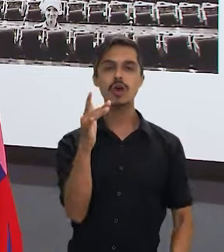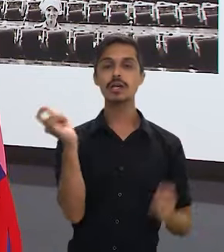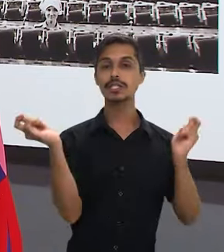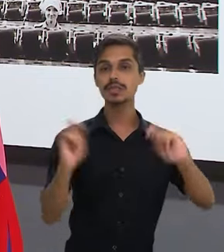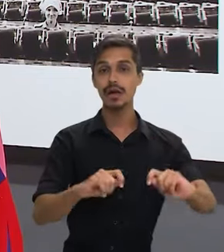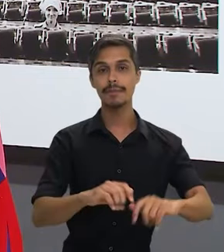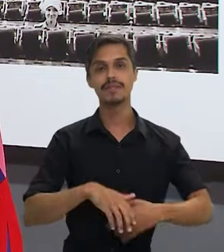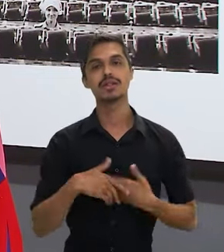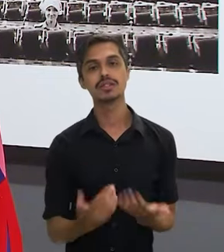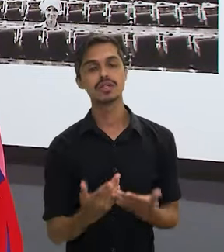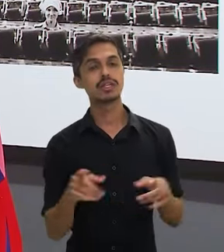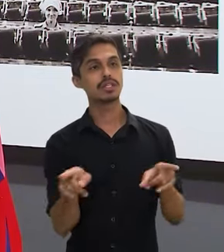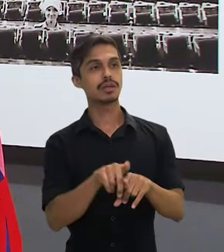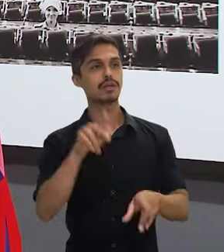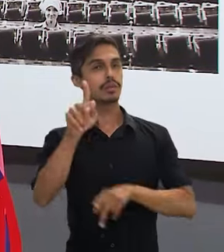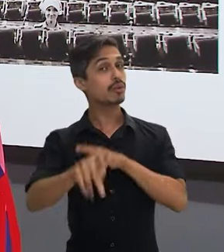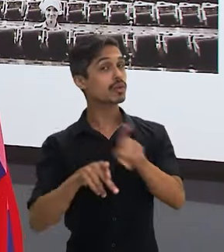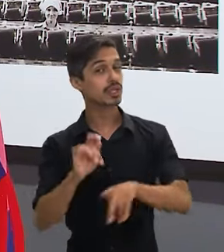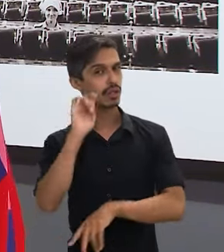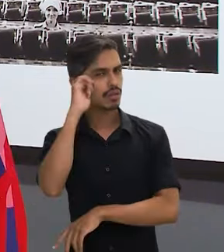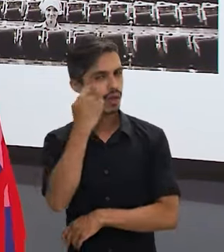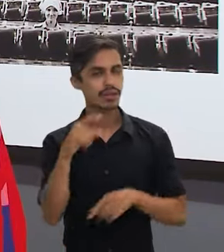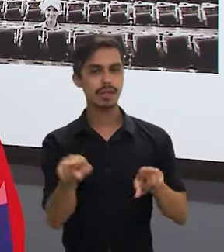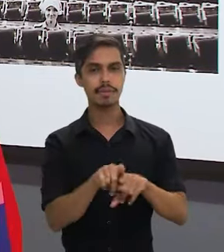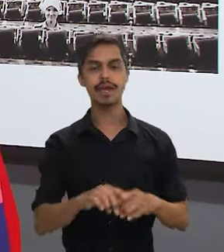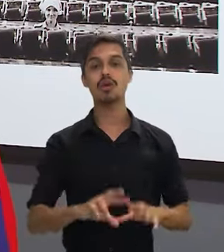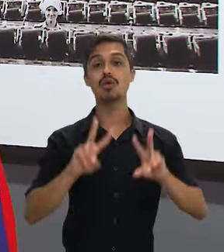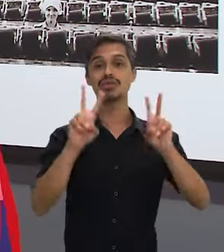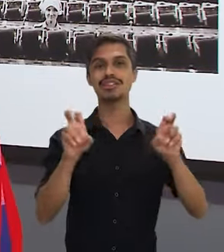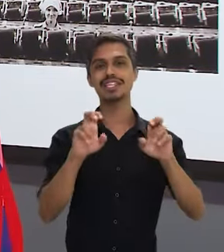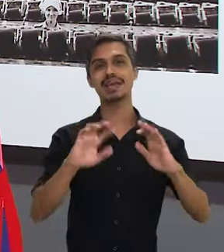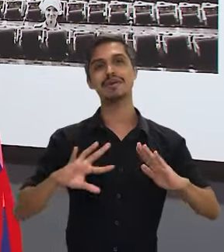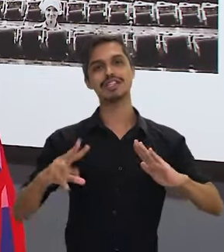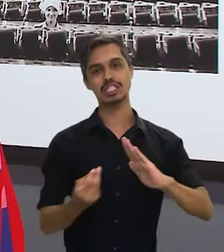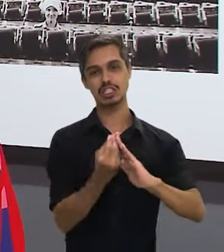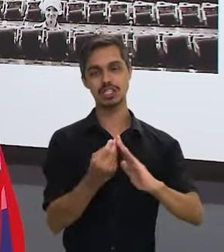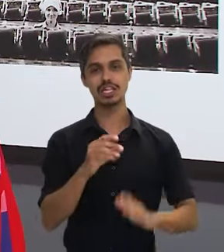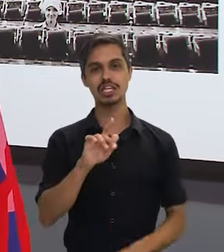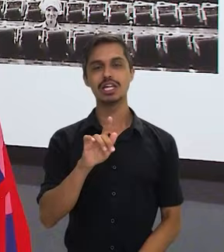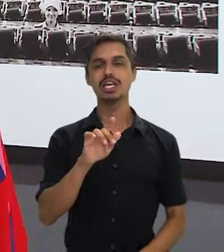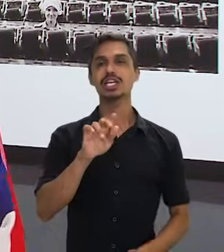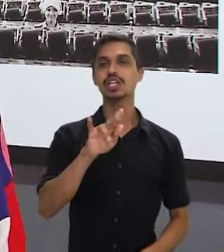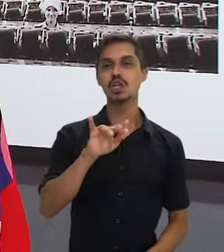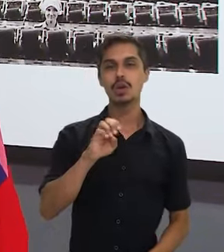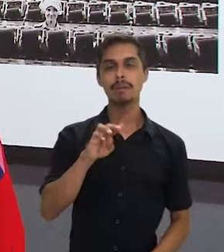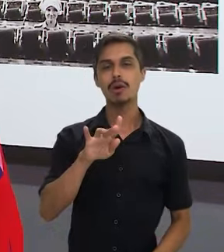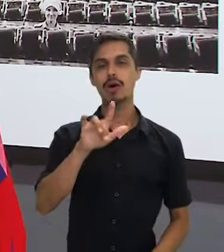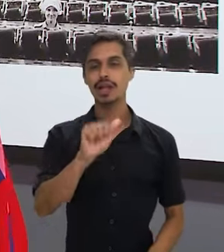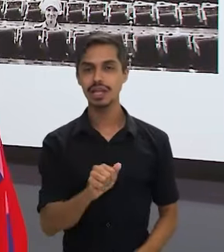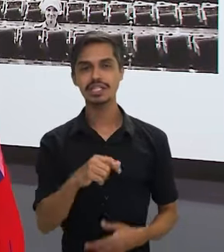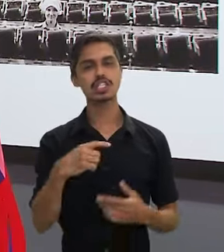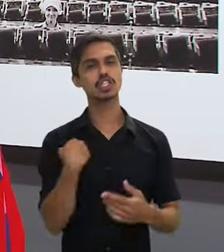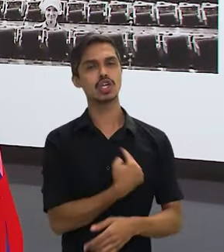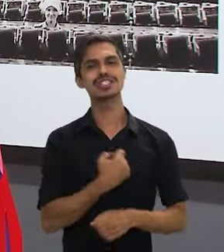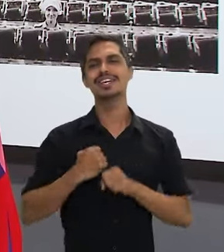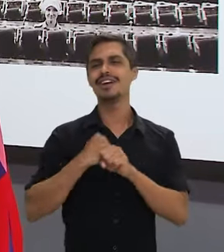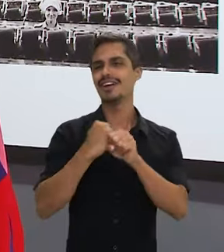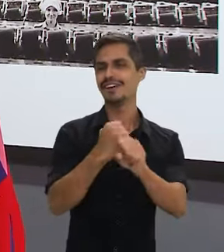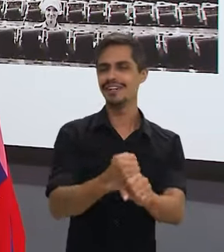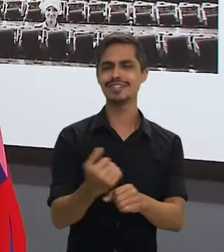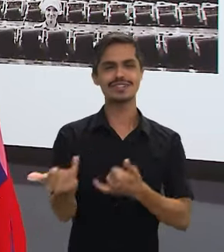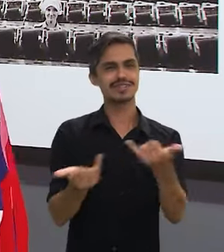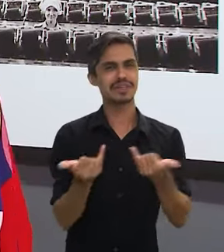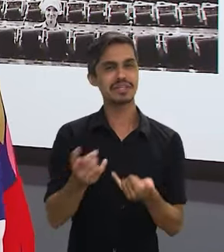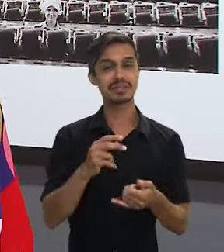da questão da educação e da saúde da população negra, a pauta quilombola que a gente vem há muitos anos ouvindo, não é de hoje,